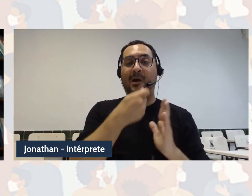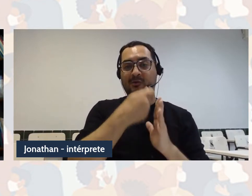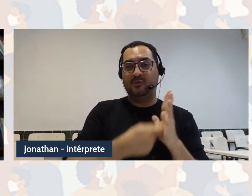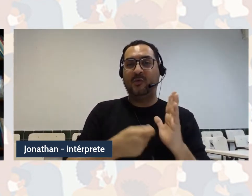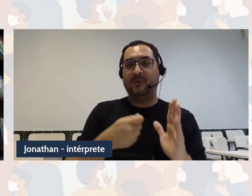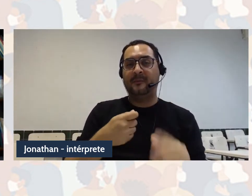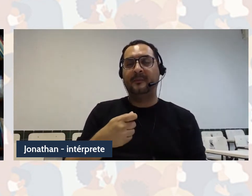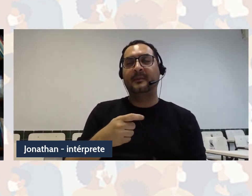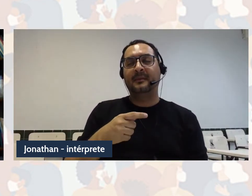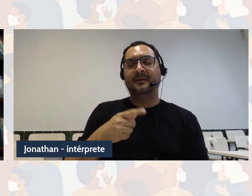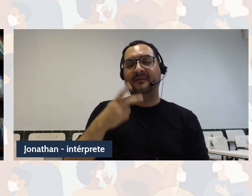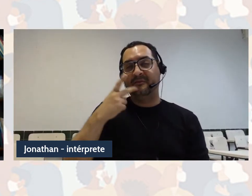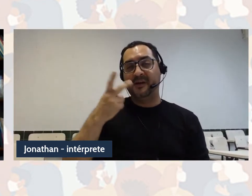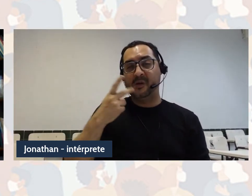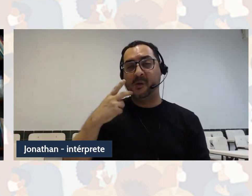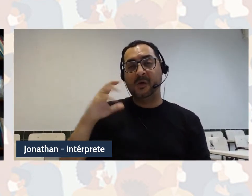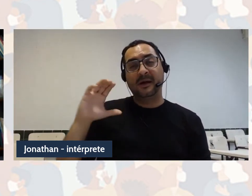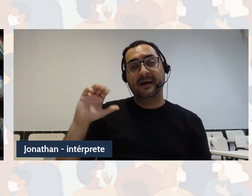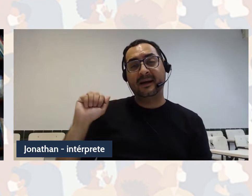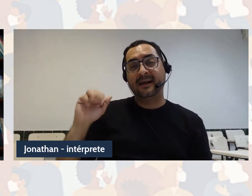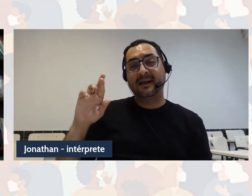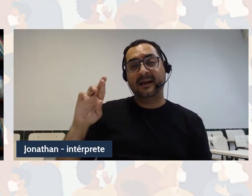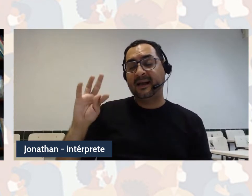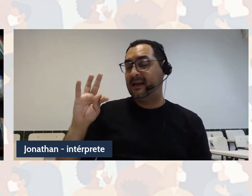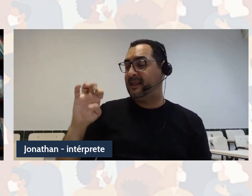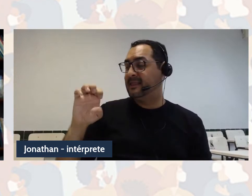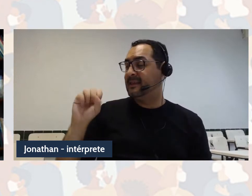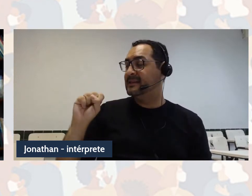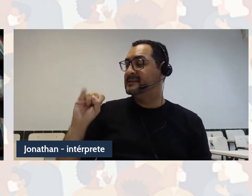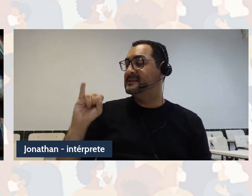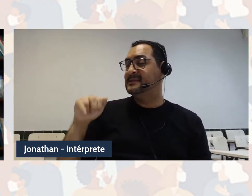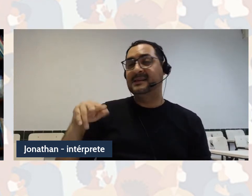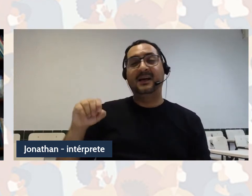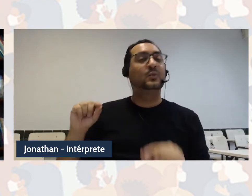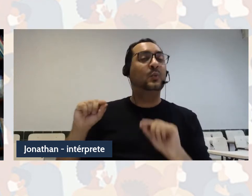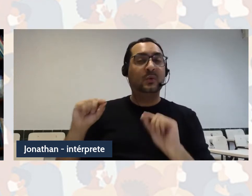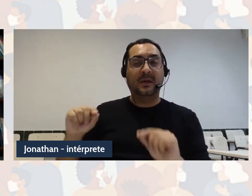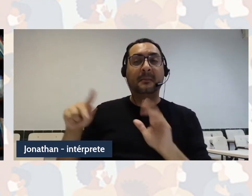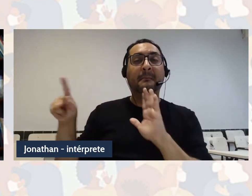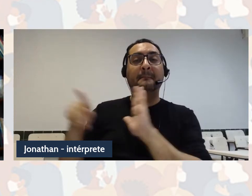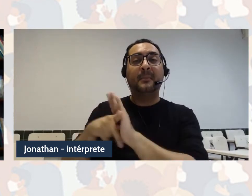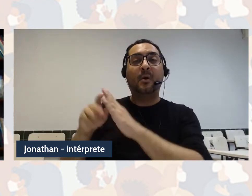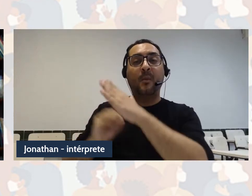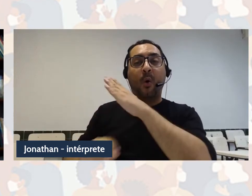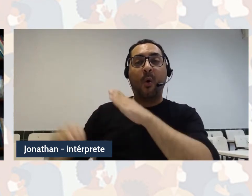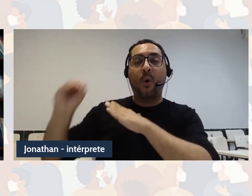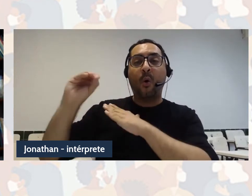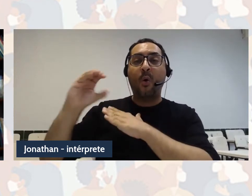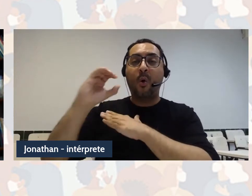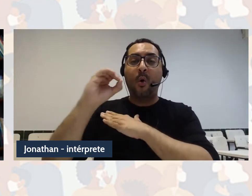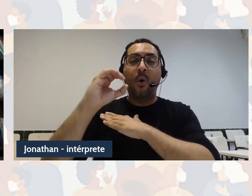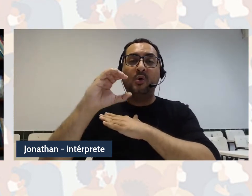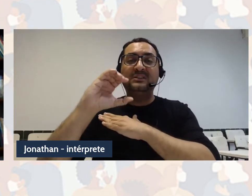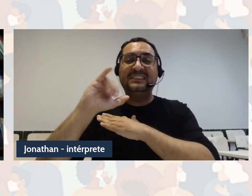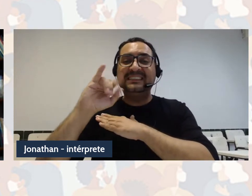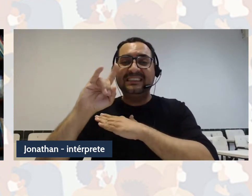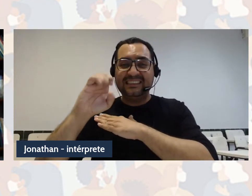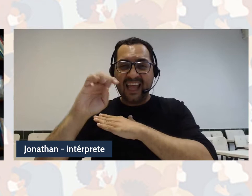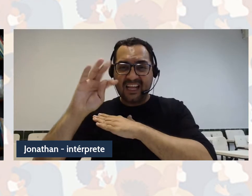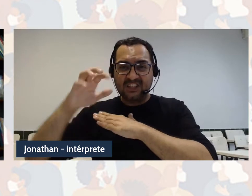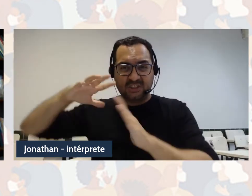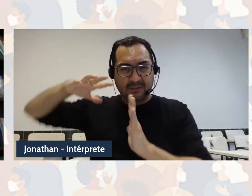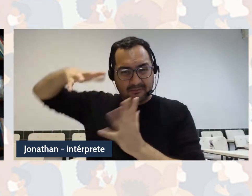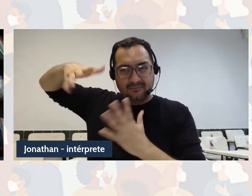Ocidente acredita veementemente que apesar de ser inextricável malinhado de fenômenos e de